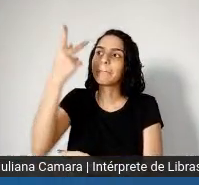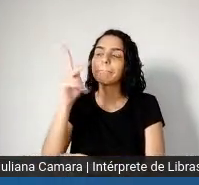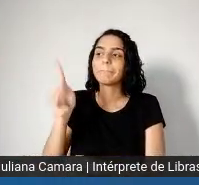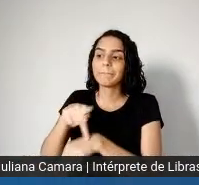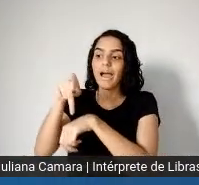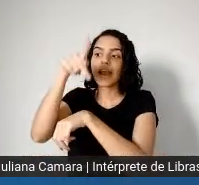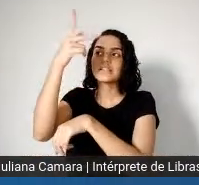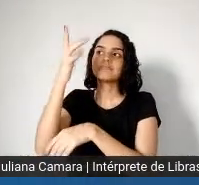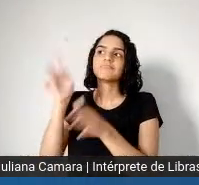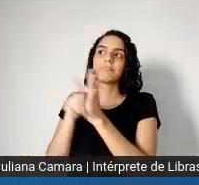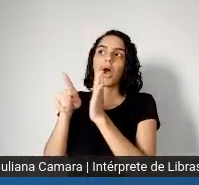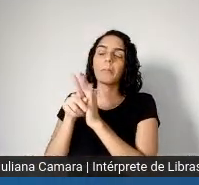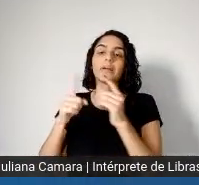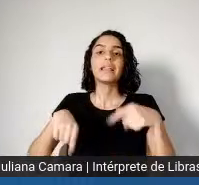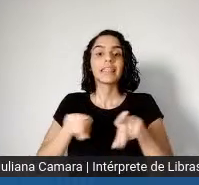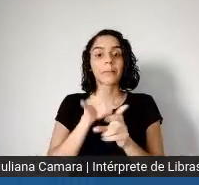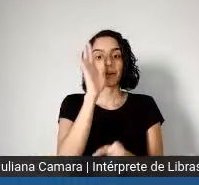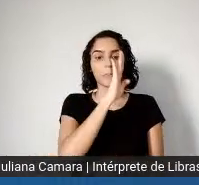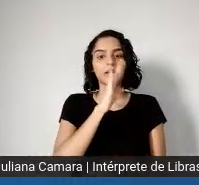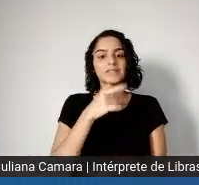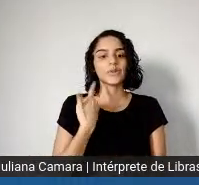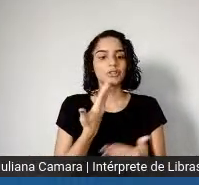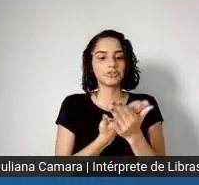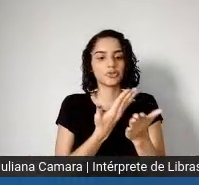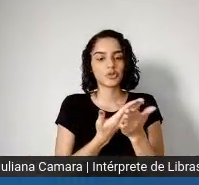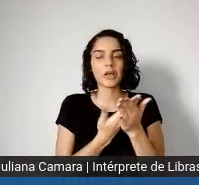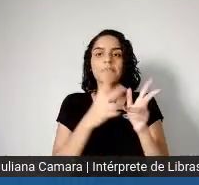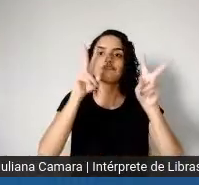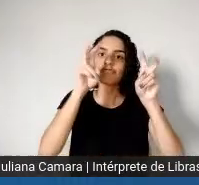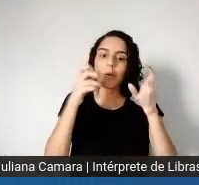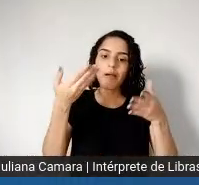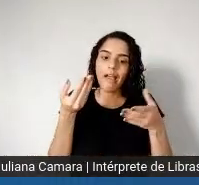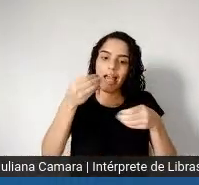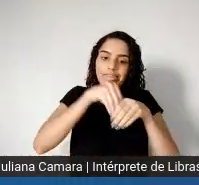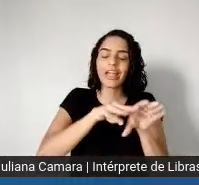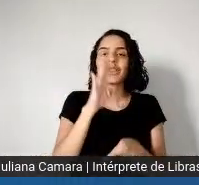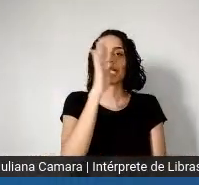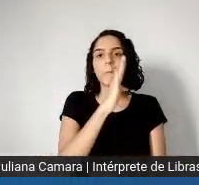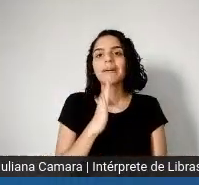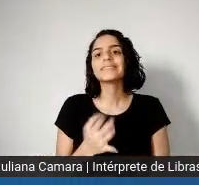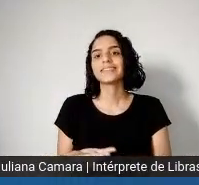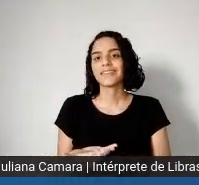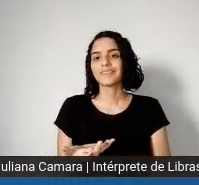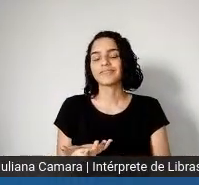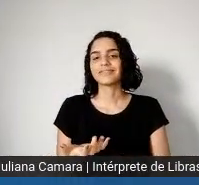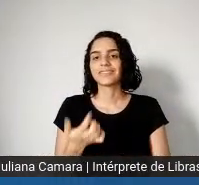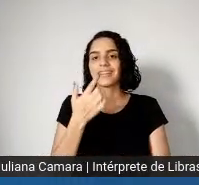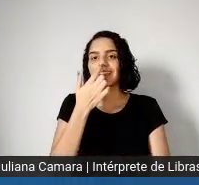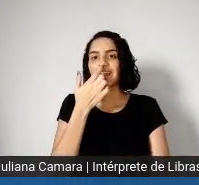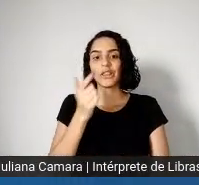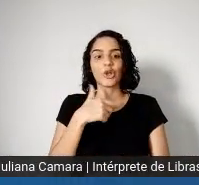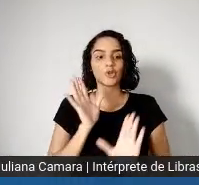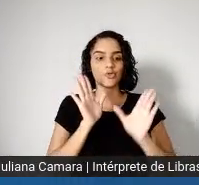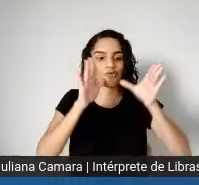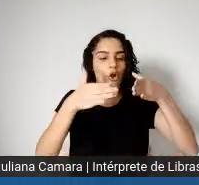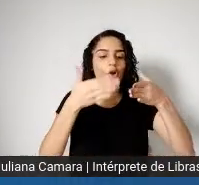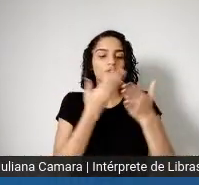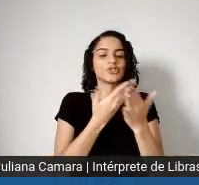quer dizer, nós estudamos essas, essas dimensões como dimensões muito nacionais, né, e, na verdade,